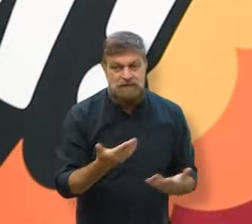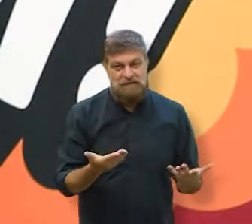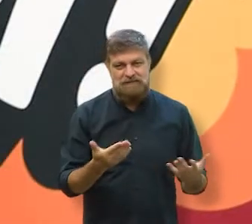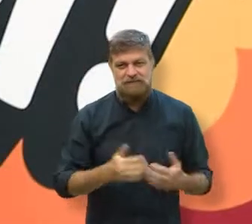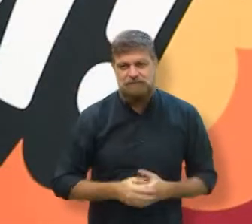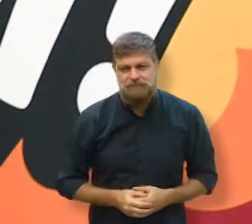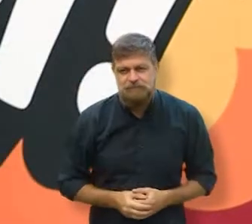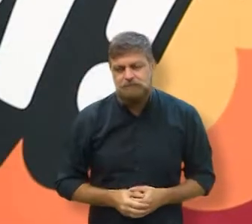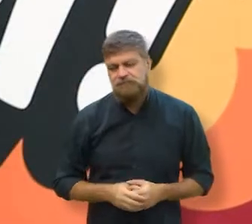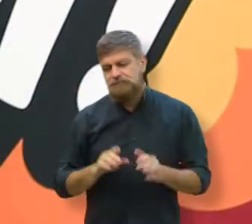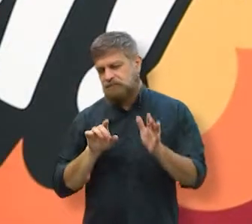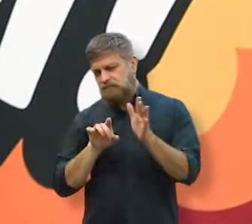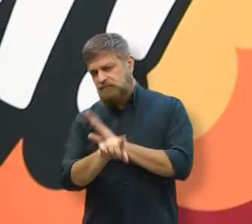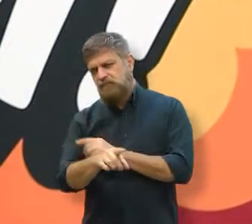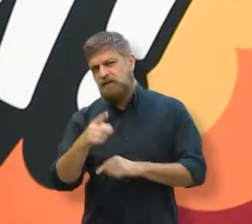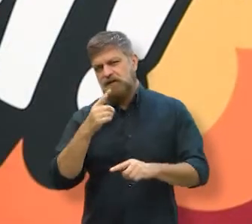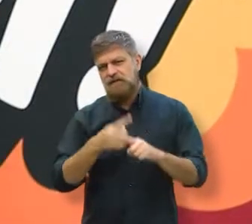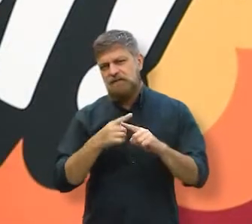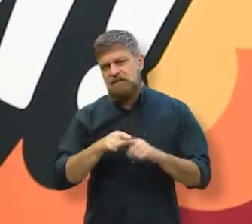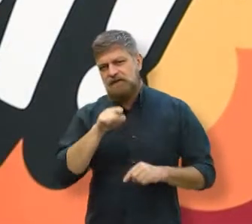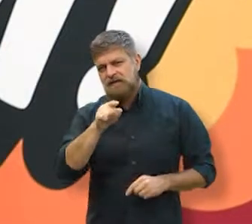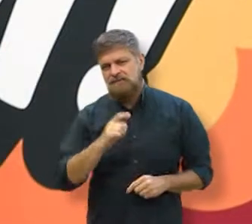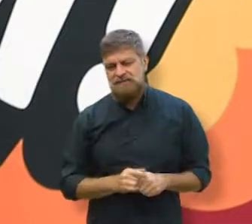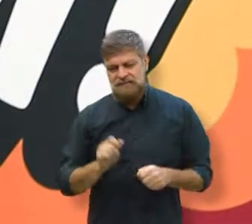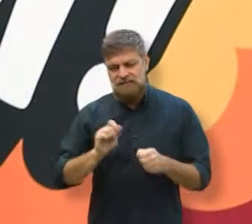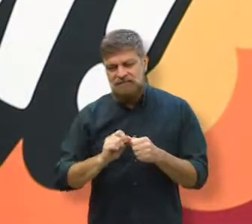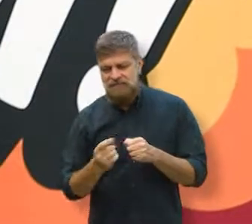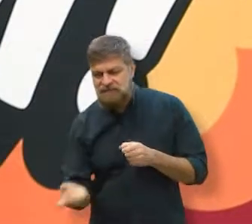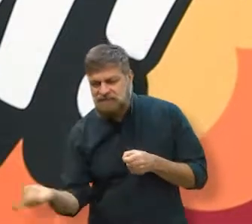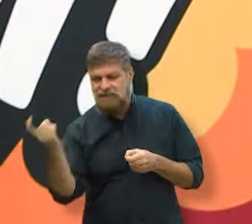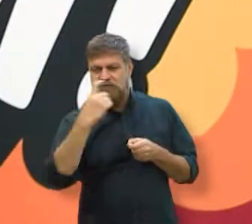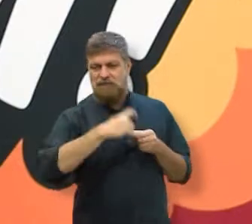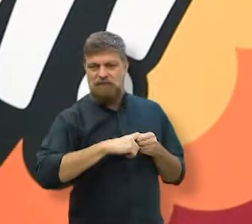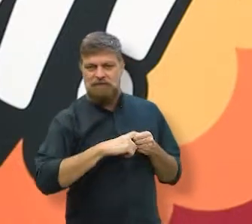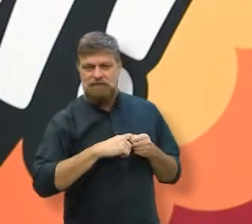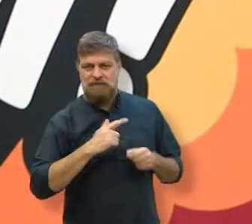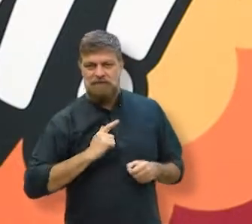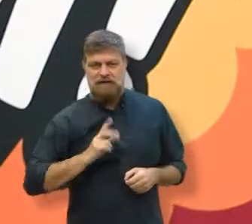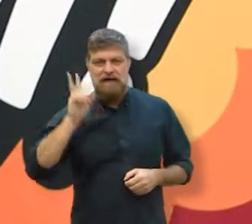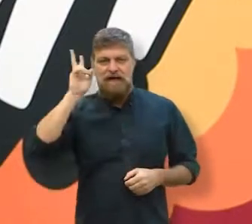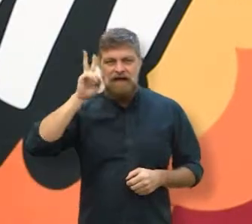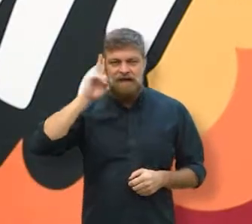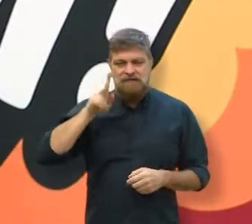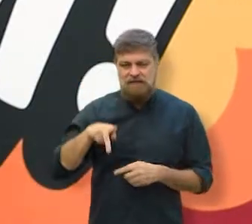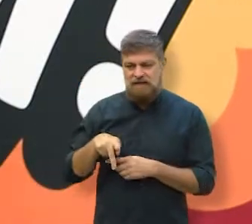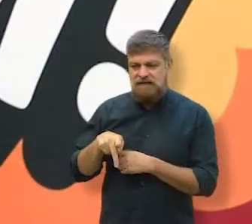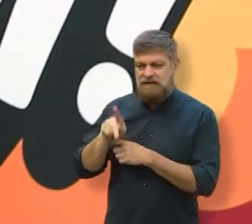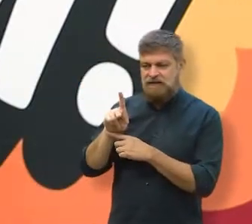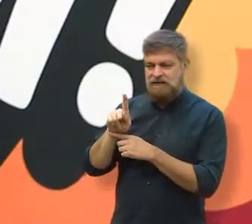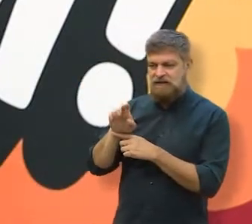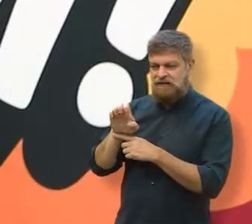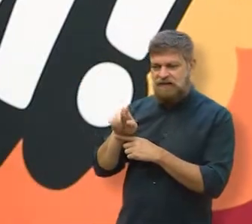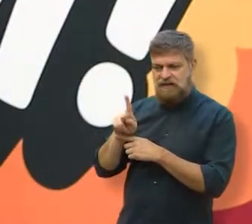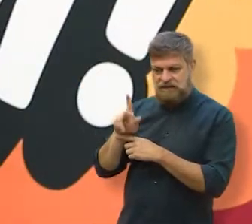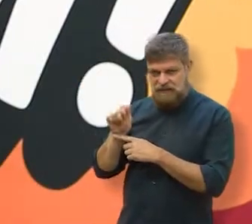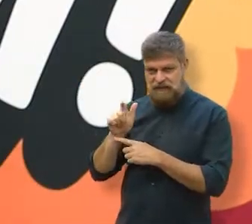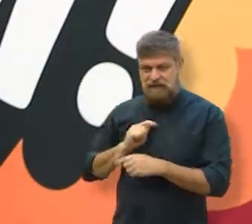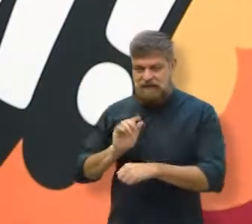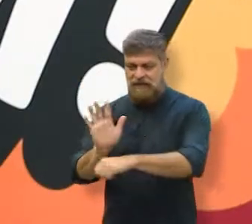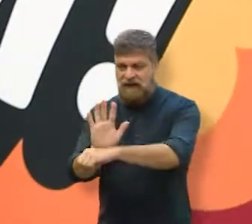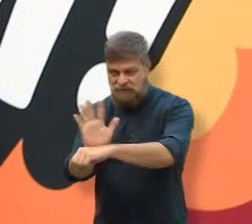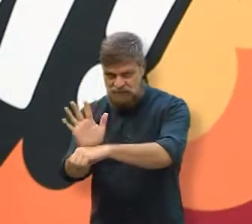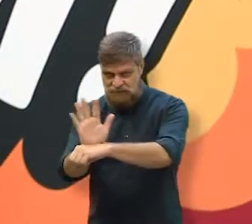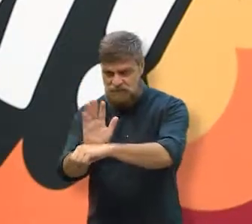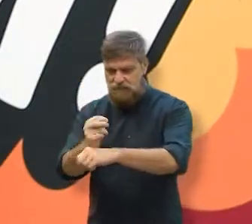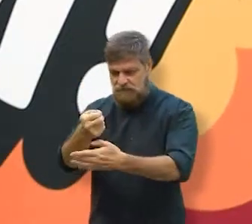Oh, Keca, e por que você seguiu o caminho inverso, né? Porque a história da Keca é um roteiro para um